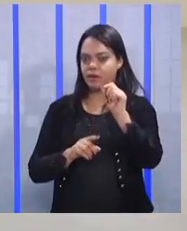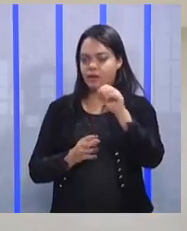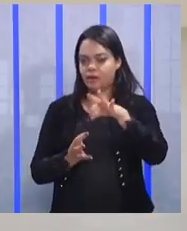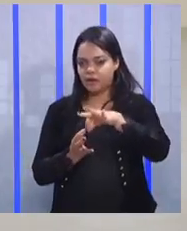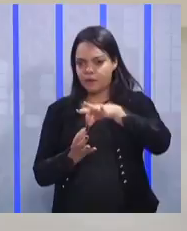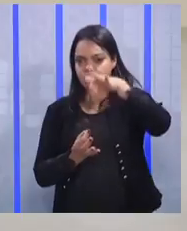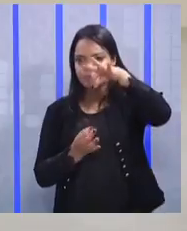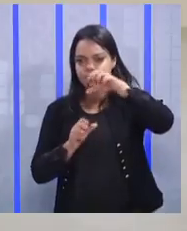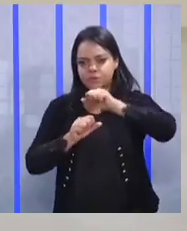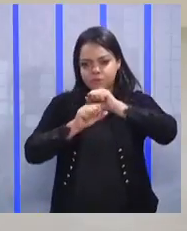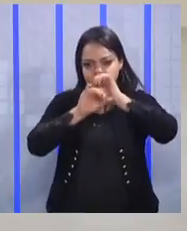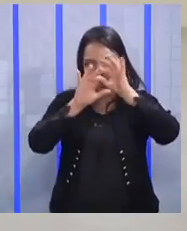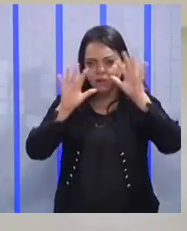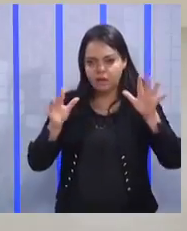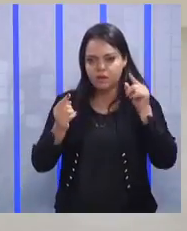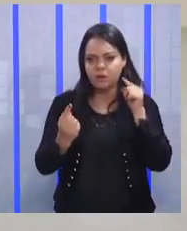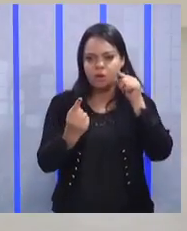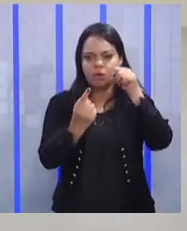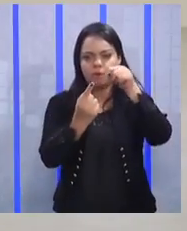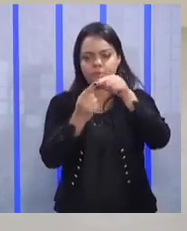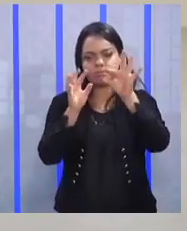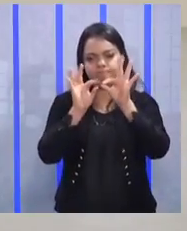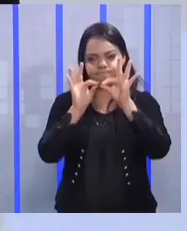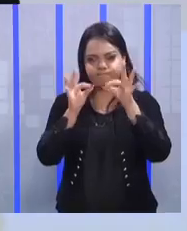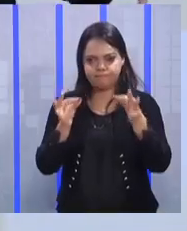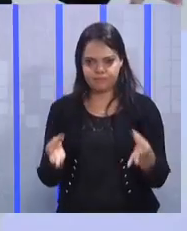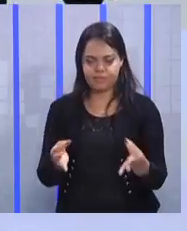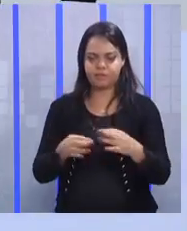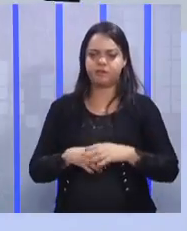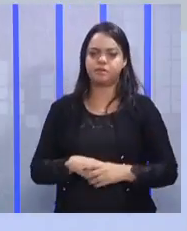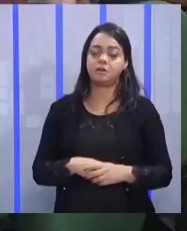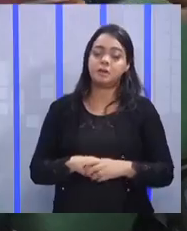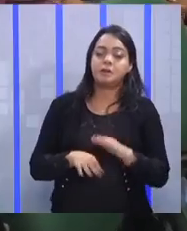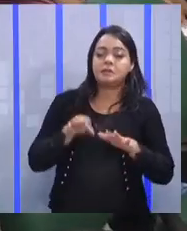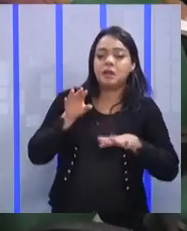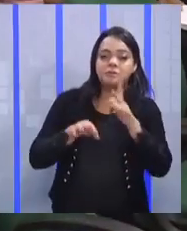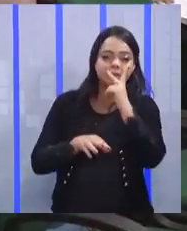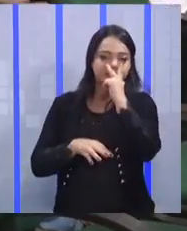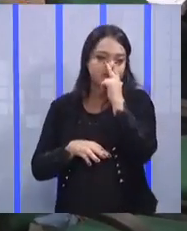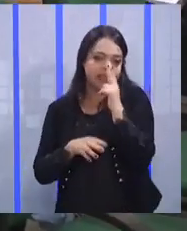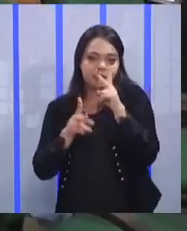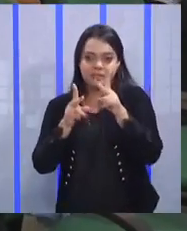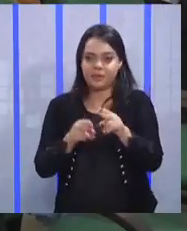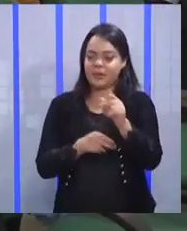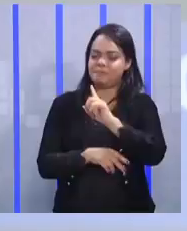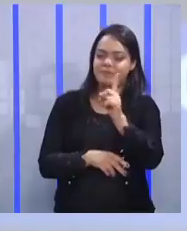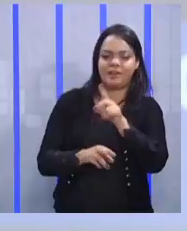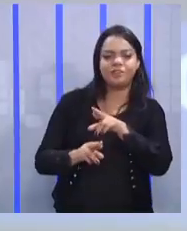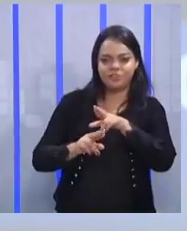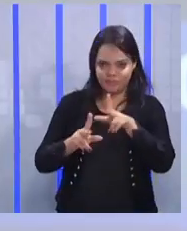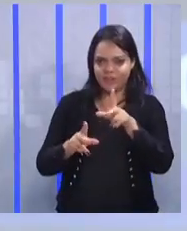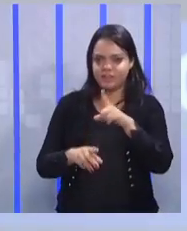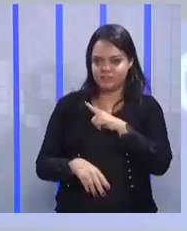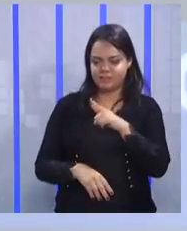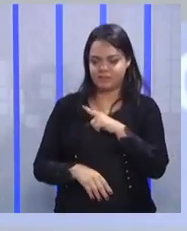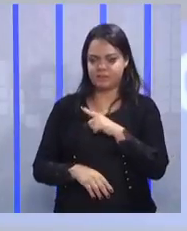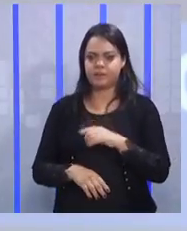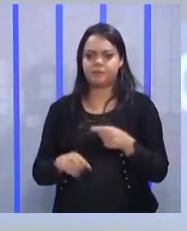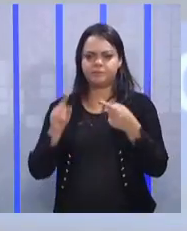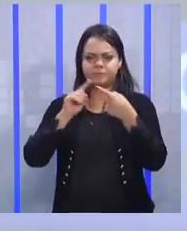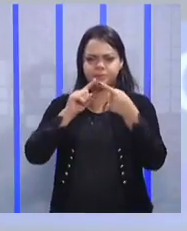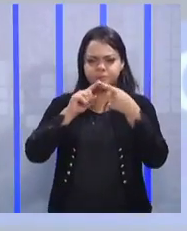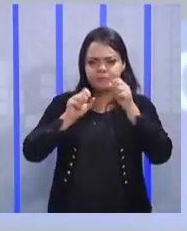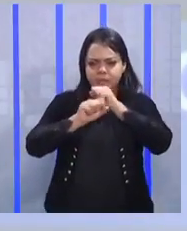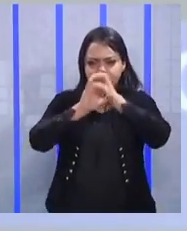clareza, objetividade e simplicidade. Pode parecer a mesma coisa, mas não é. Clareza é ligado a regras. A